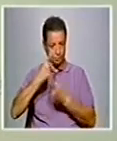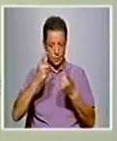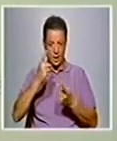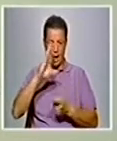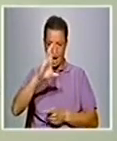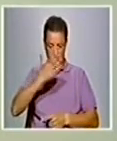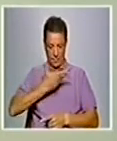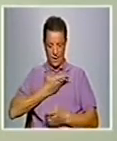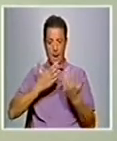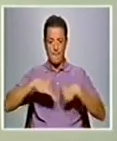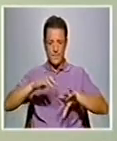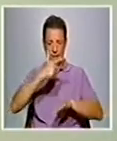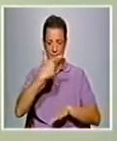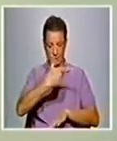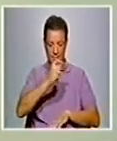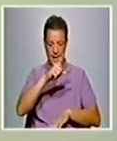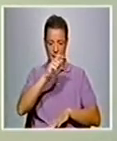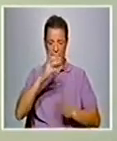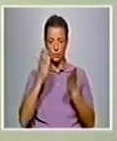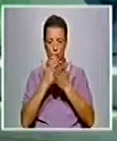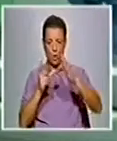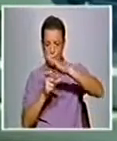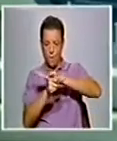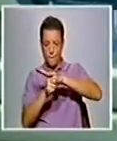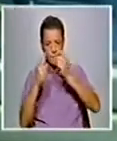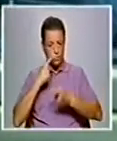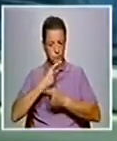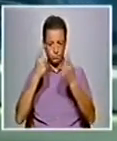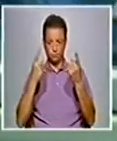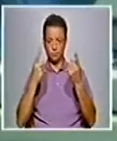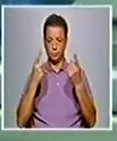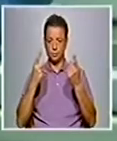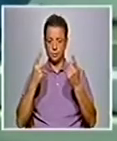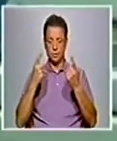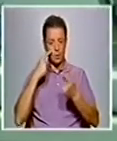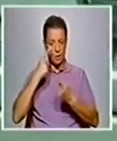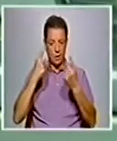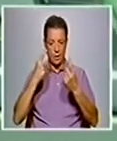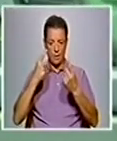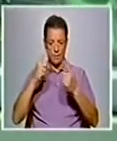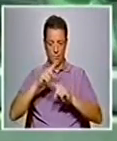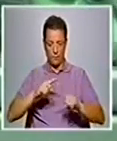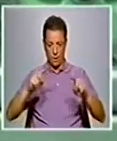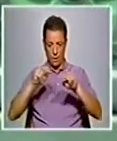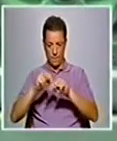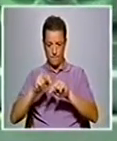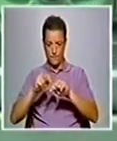Já assim foi nos tempos da telescola, mas agora o vídeo tornou-se um catalisador do advento do e-learning.